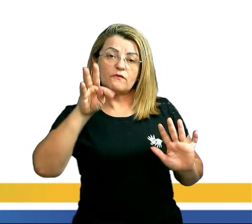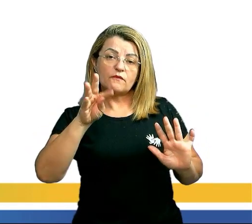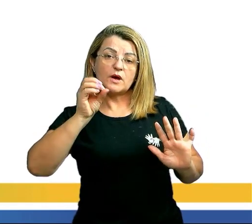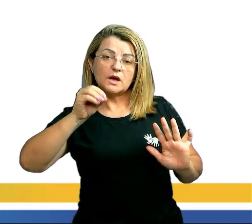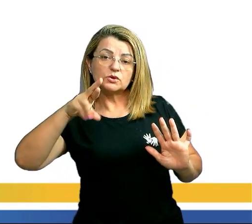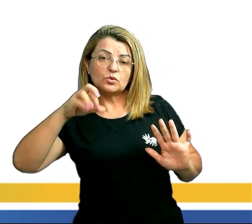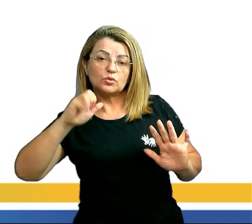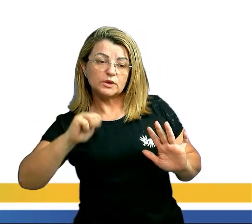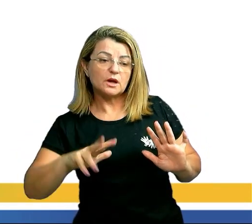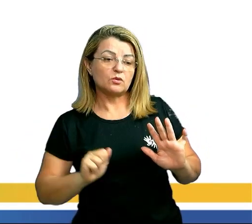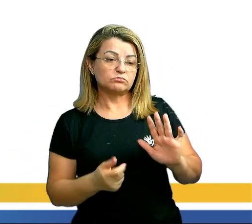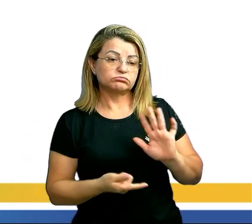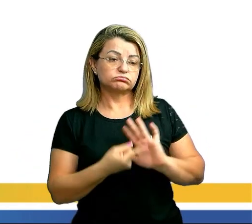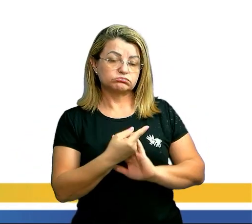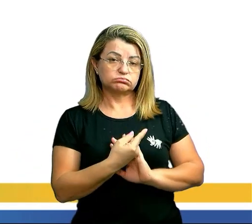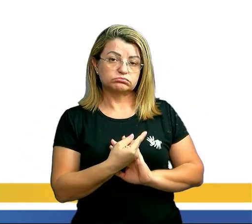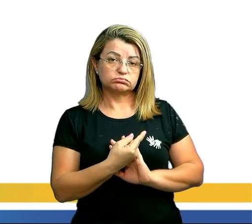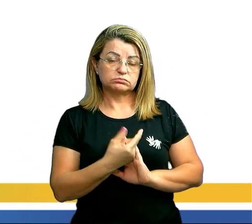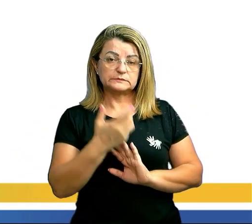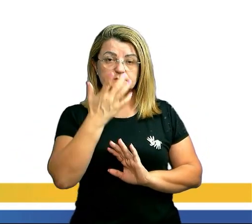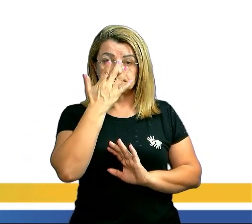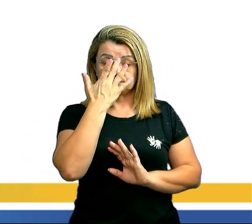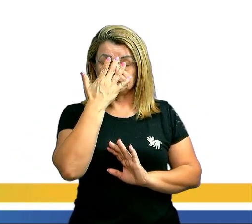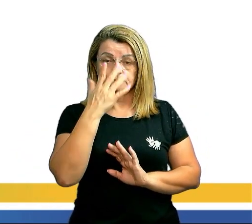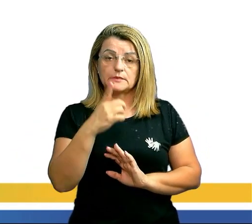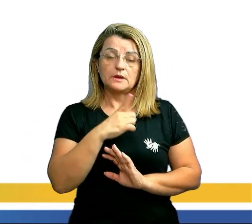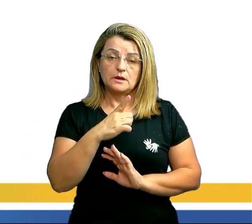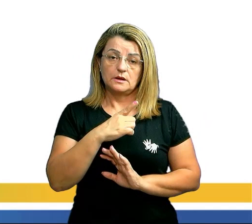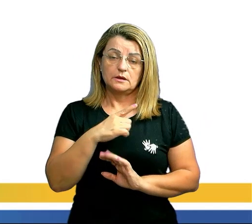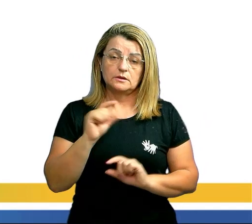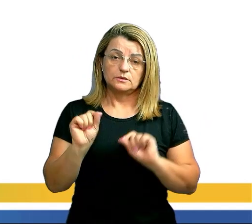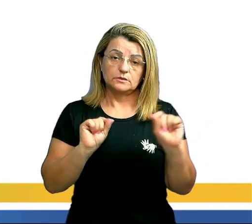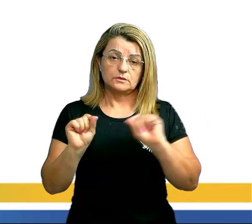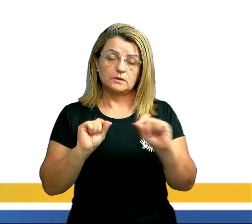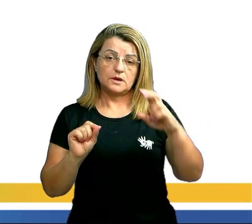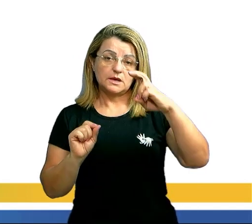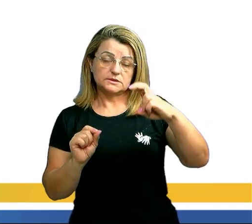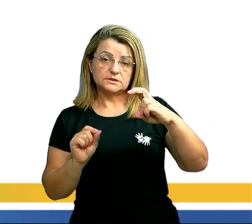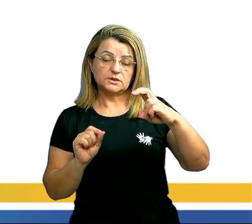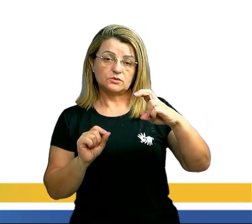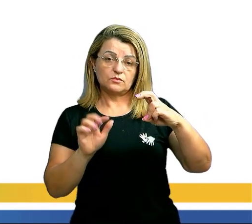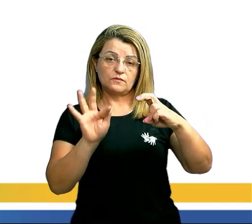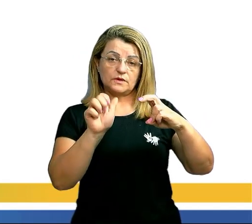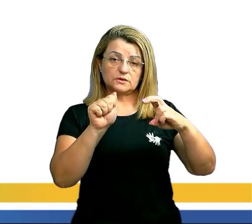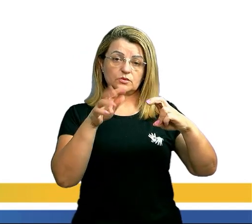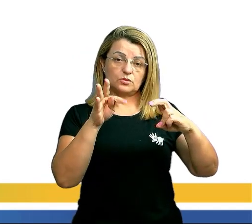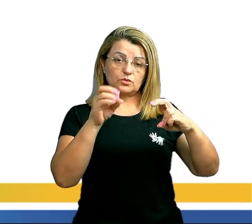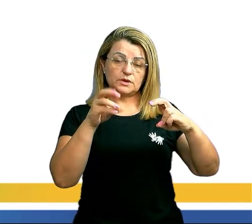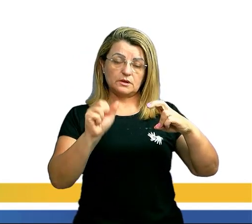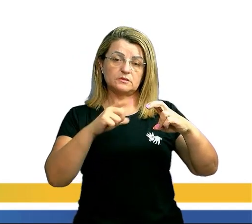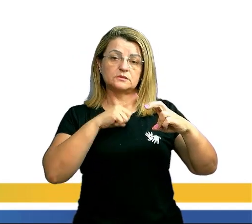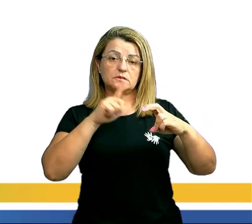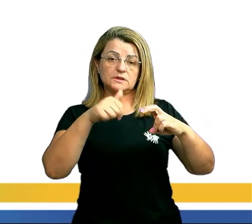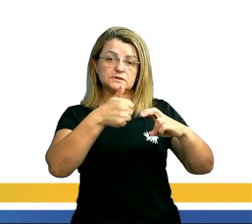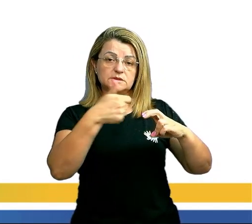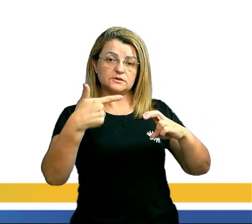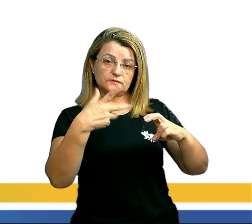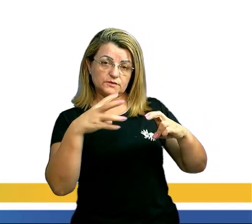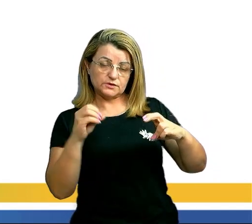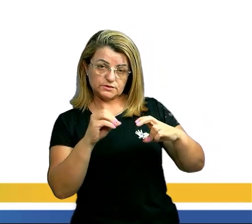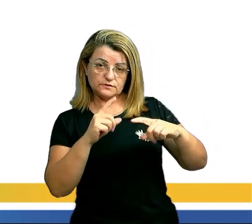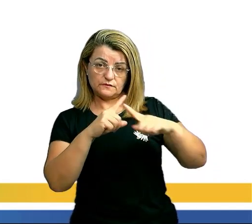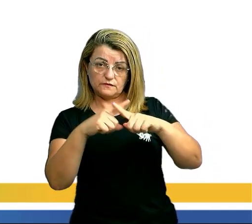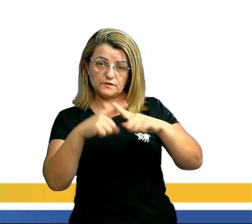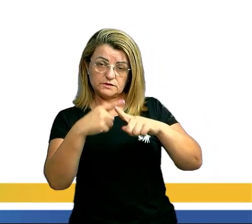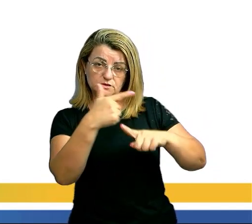fatorial aqui embaixo, tá? Aí vai ficar o quê? Cinco fatorial é 120. Dois fatorial vezes